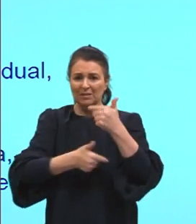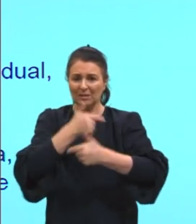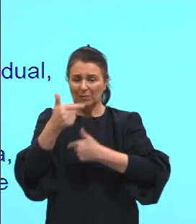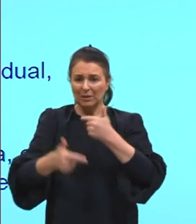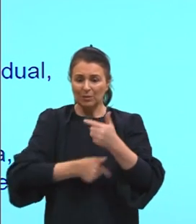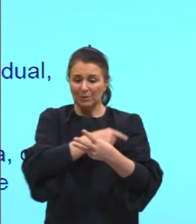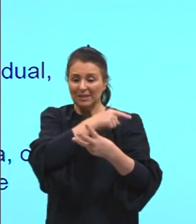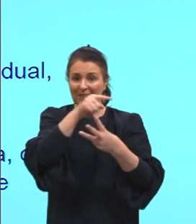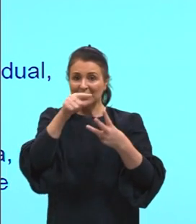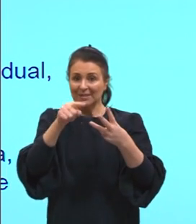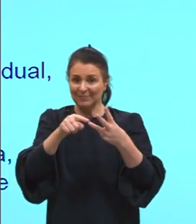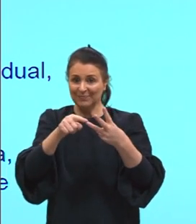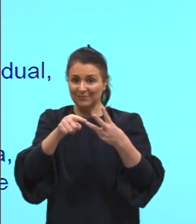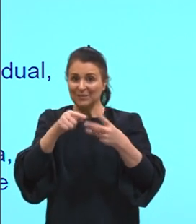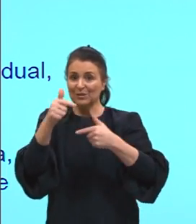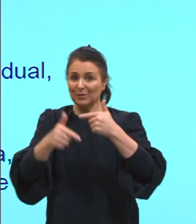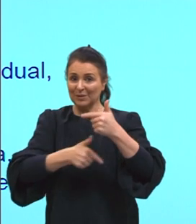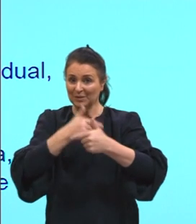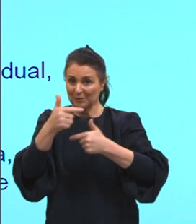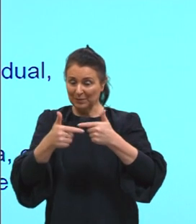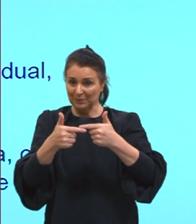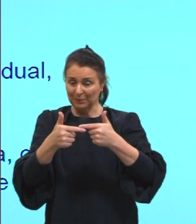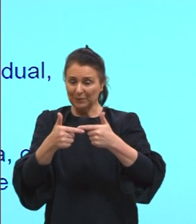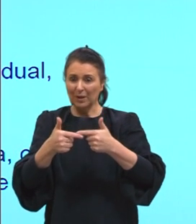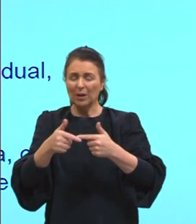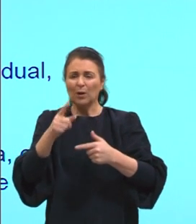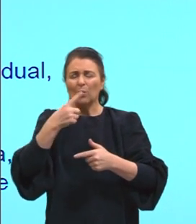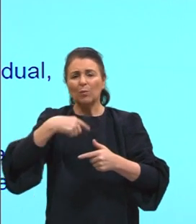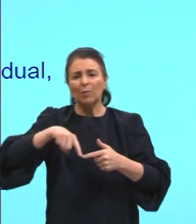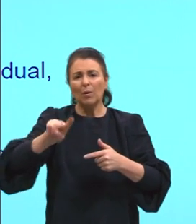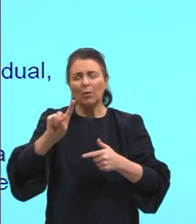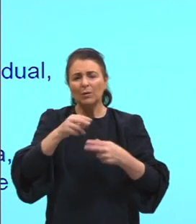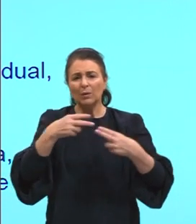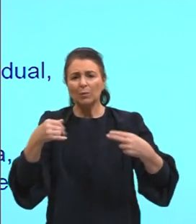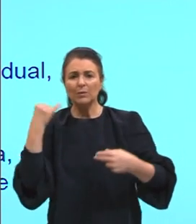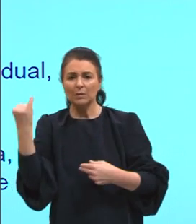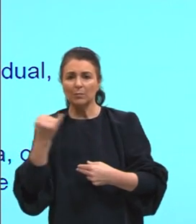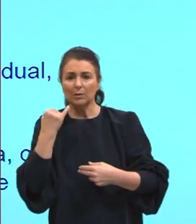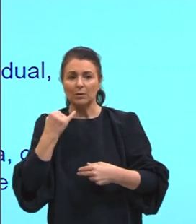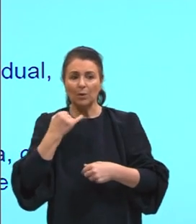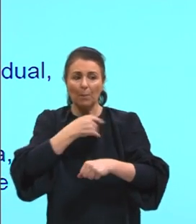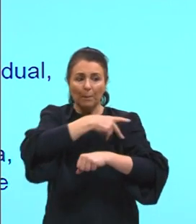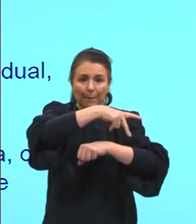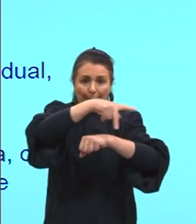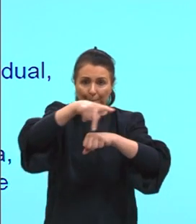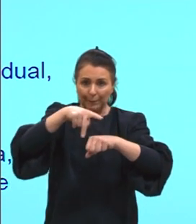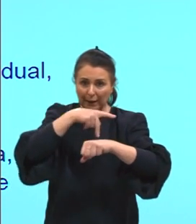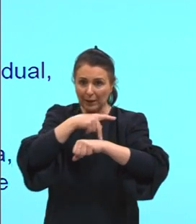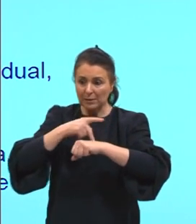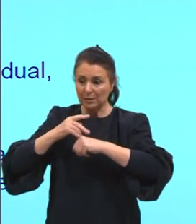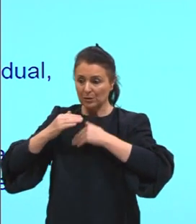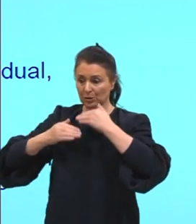nossa economia, tá, outra coisa que mostra é que países desenvolvidos, tá,